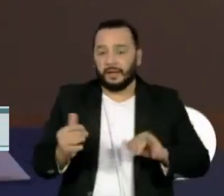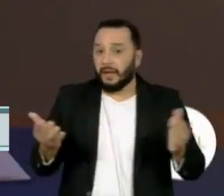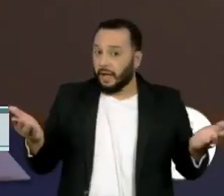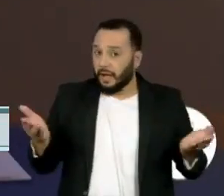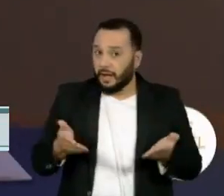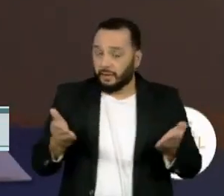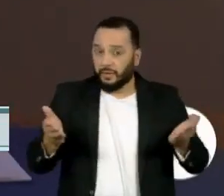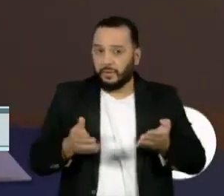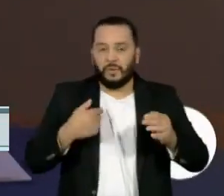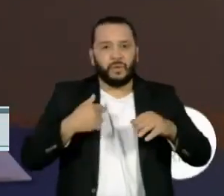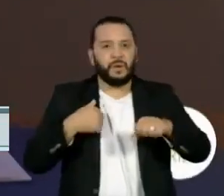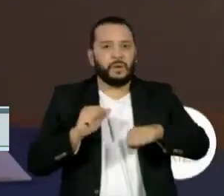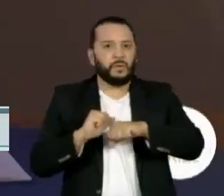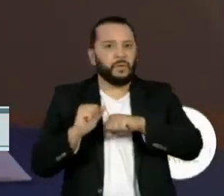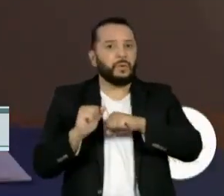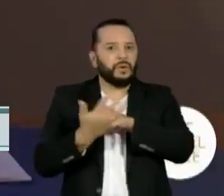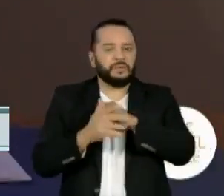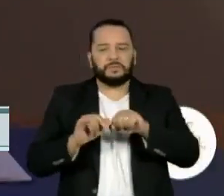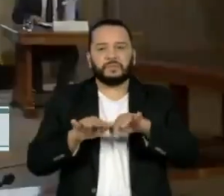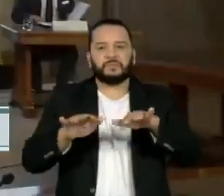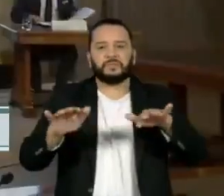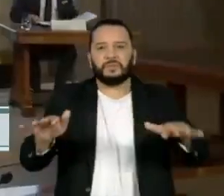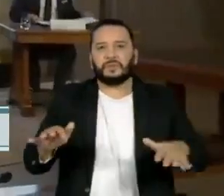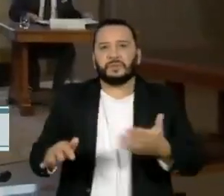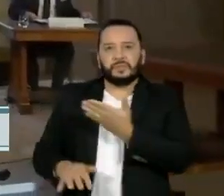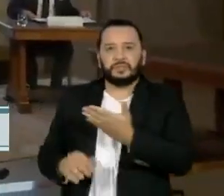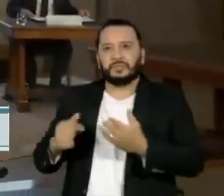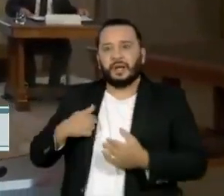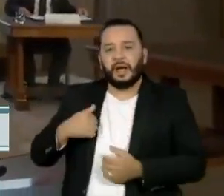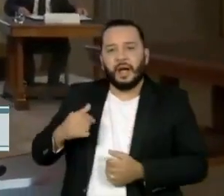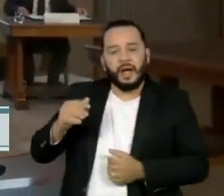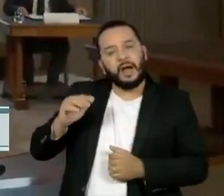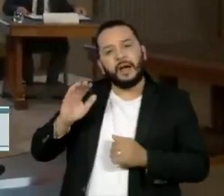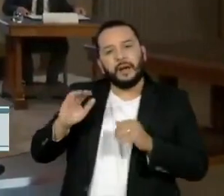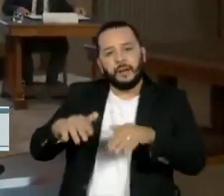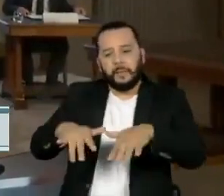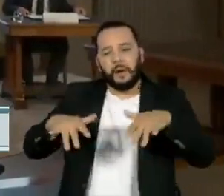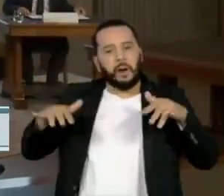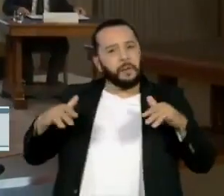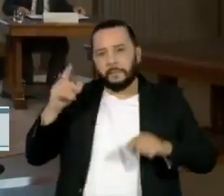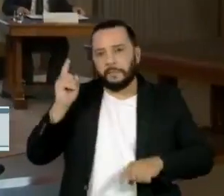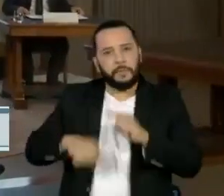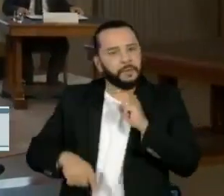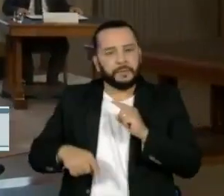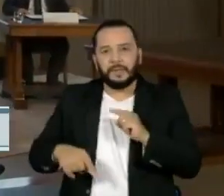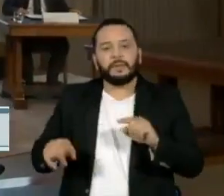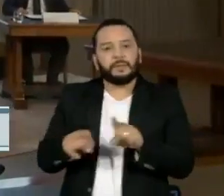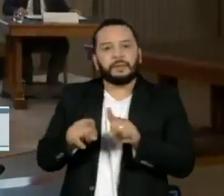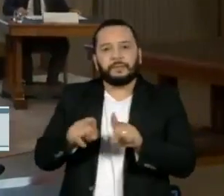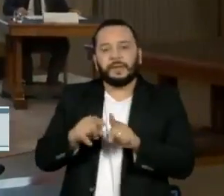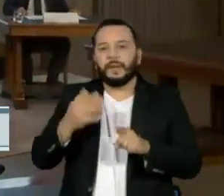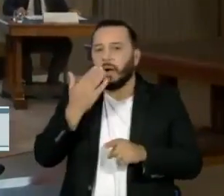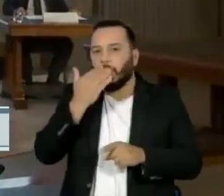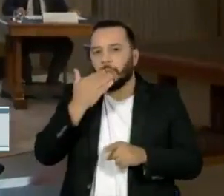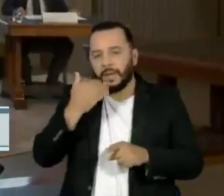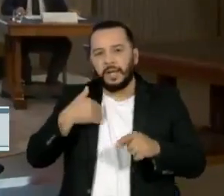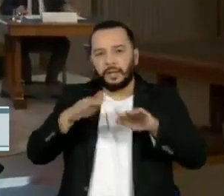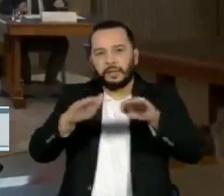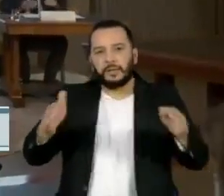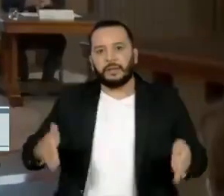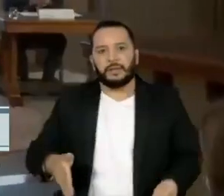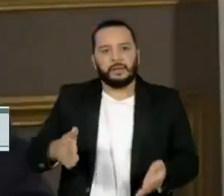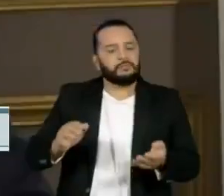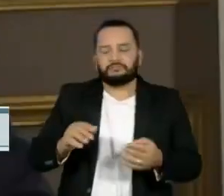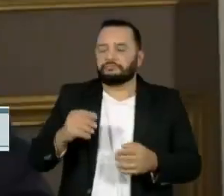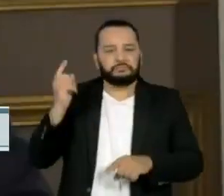reformulou o Nobel deste ano, com o cancelamento de eventos tradicionais, como um grande banquete, ou transformados em